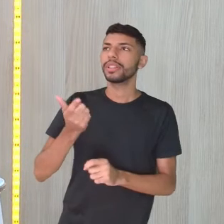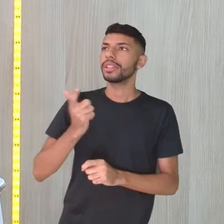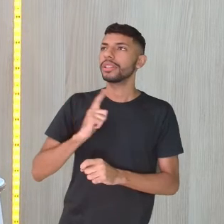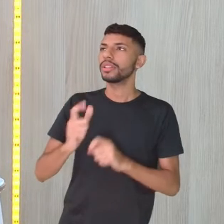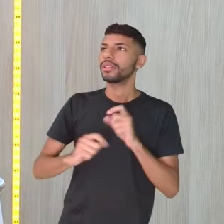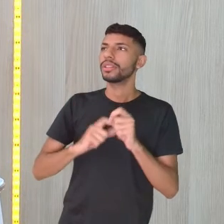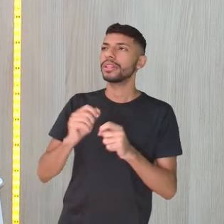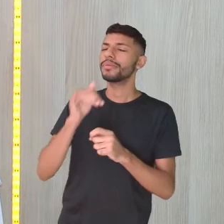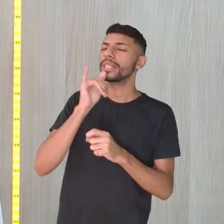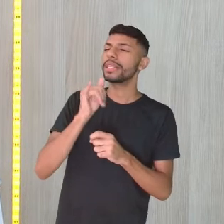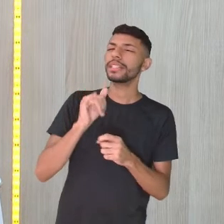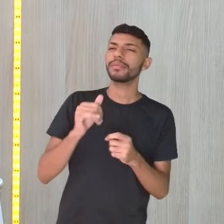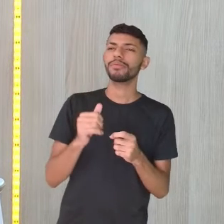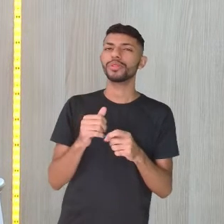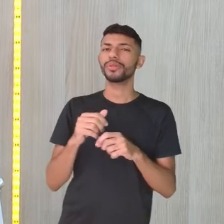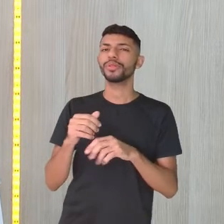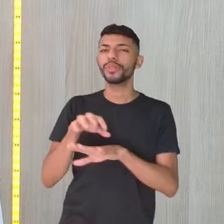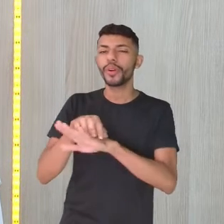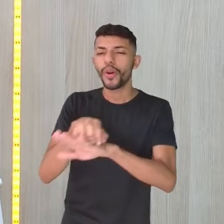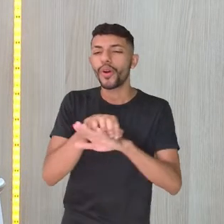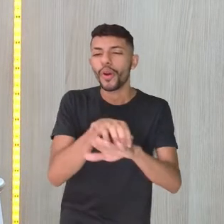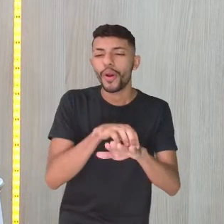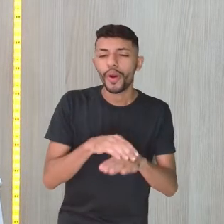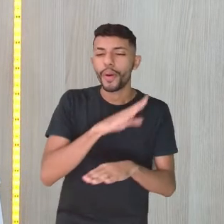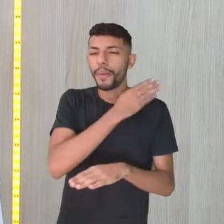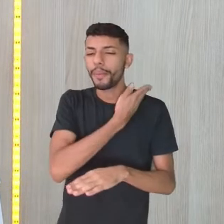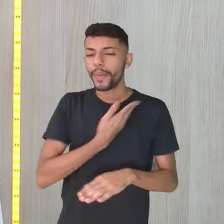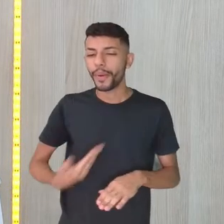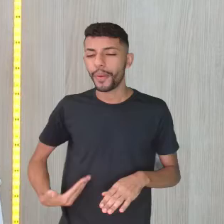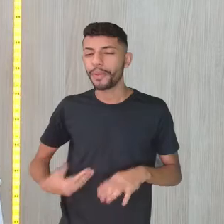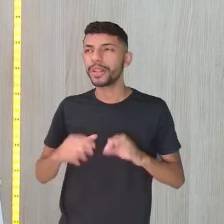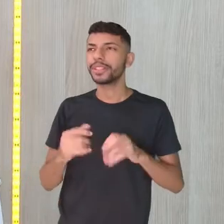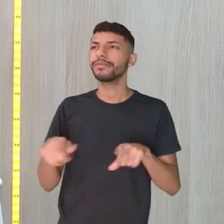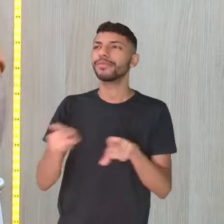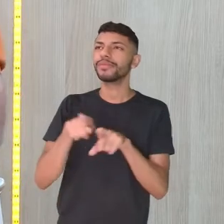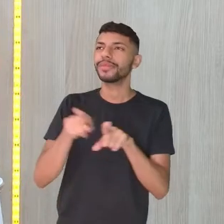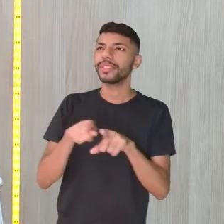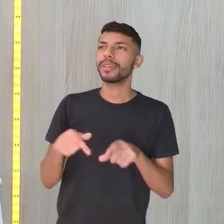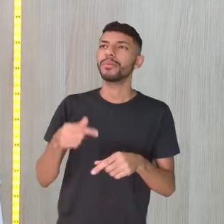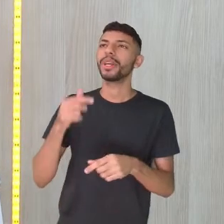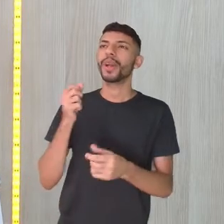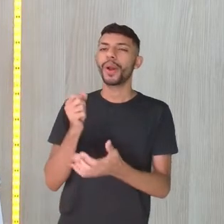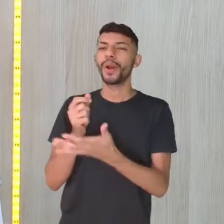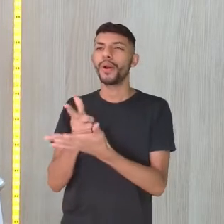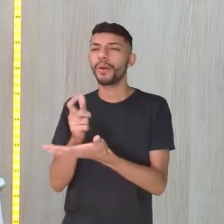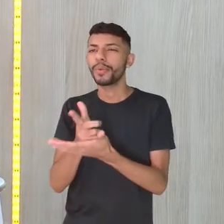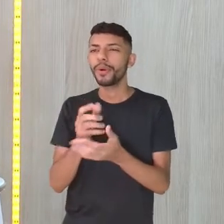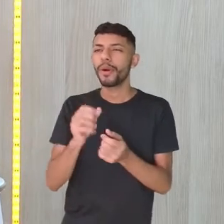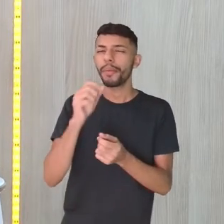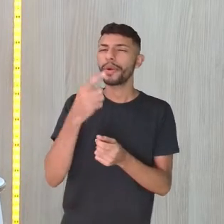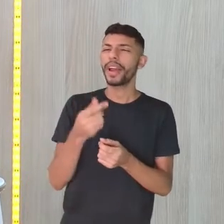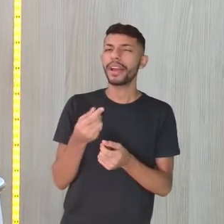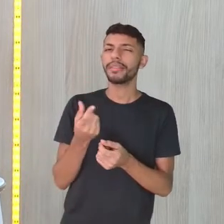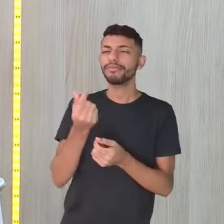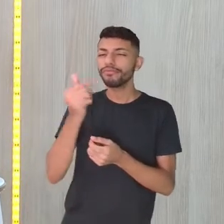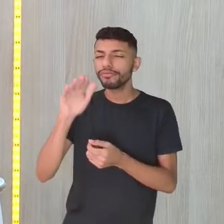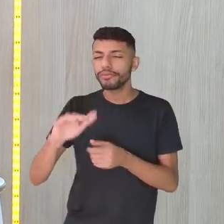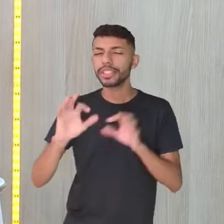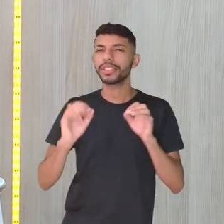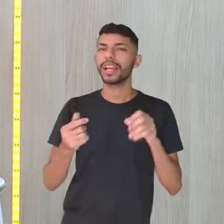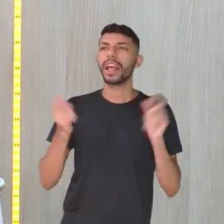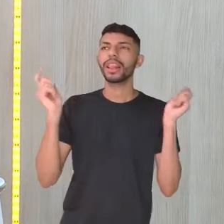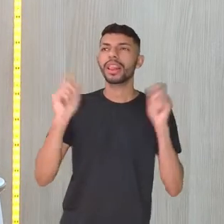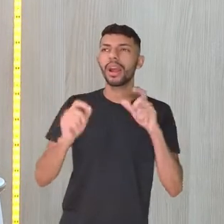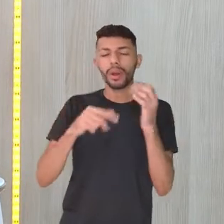naquele transporte público, né? Hoje em dia, também costumo comprar, a galera passa a vender, meio baratinho, né? História em quadrinhos, dá para passar o